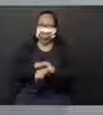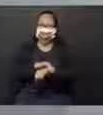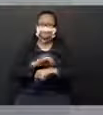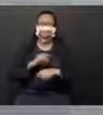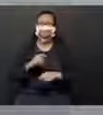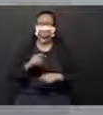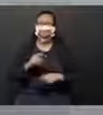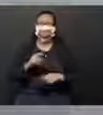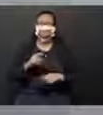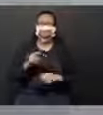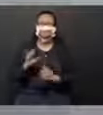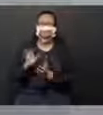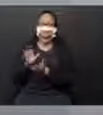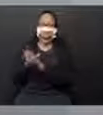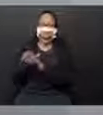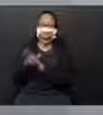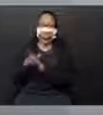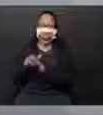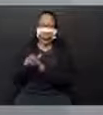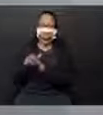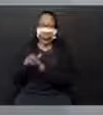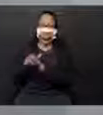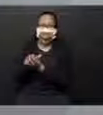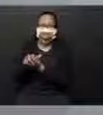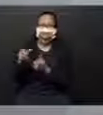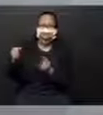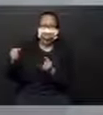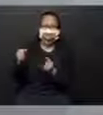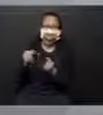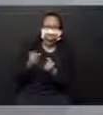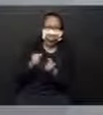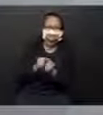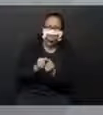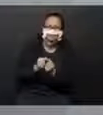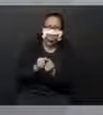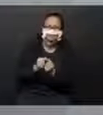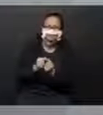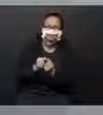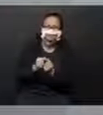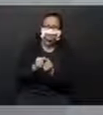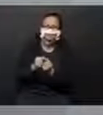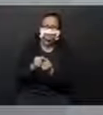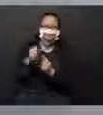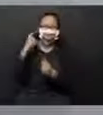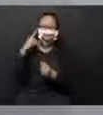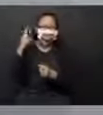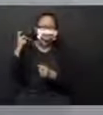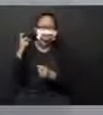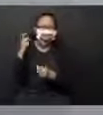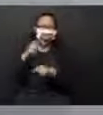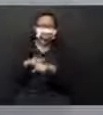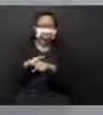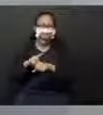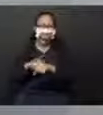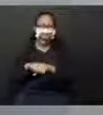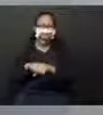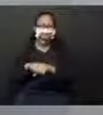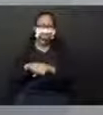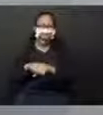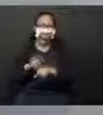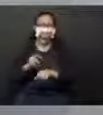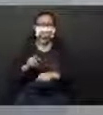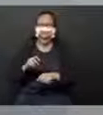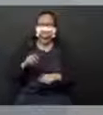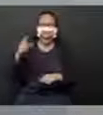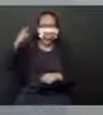chegava perto, ficava tic-tac, tic-tac. E o Capitão Hulk, ó, sempre fugia. E assim, o Peter Pan